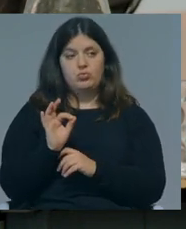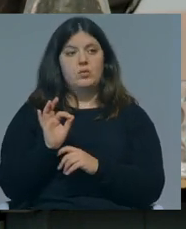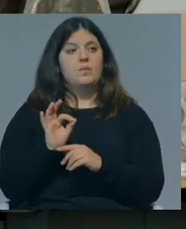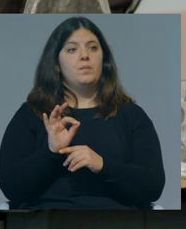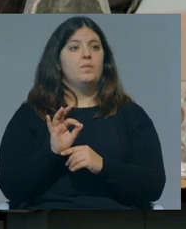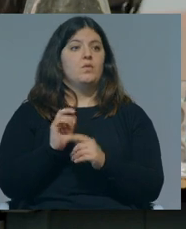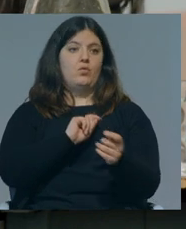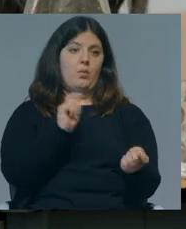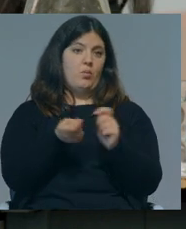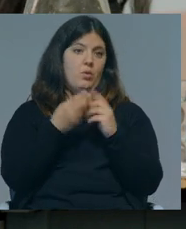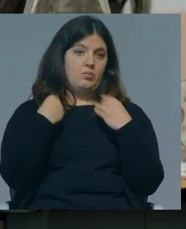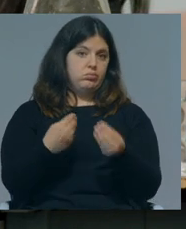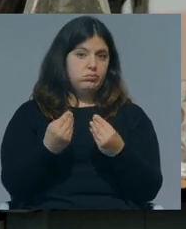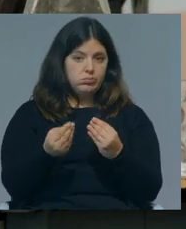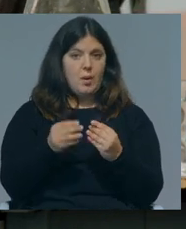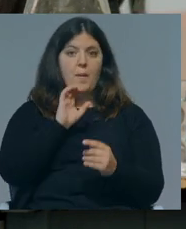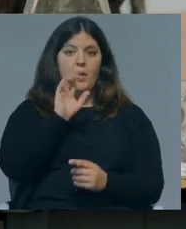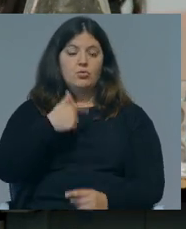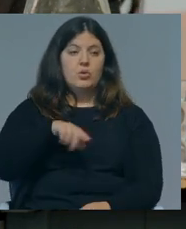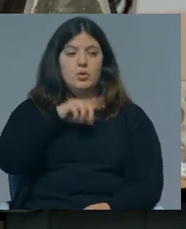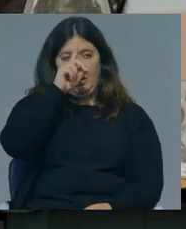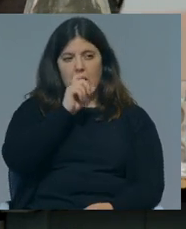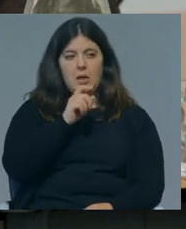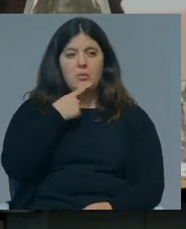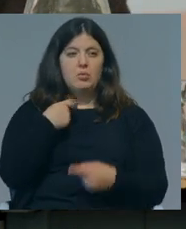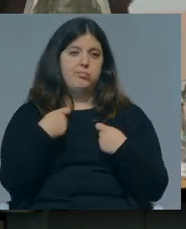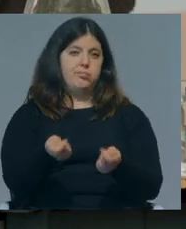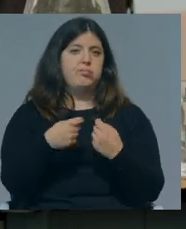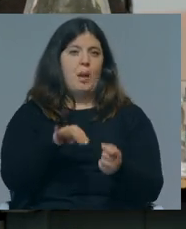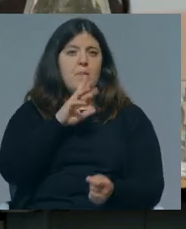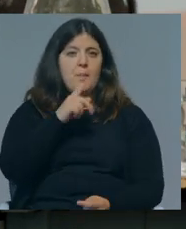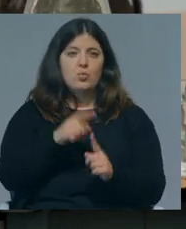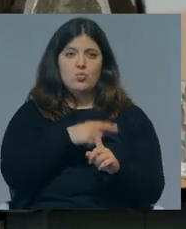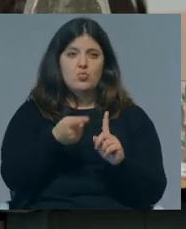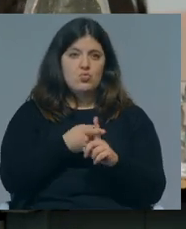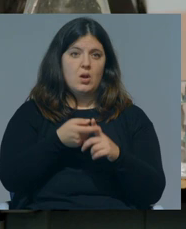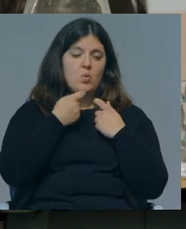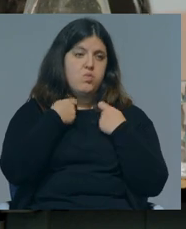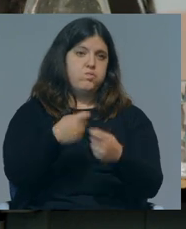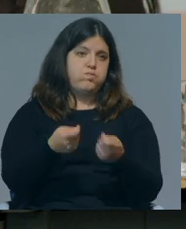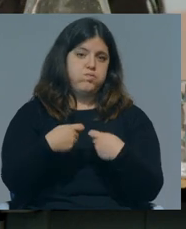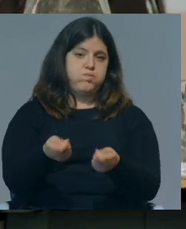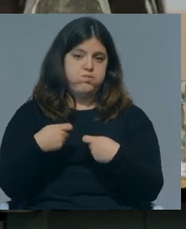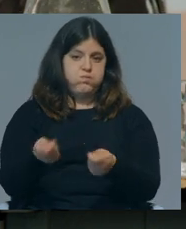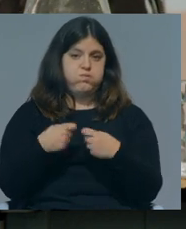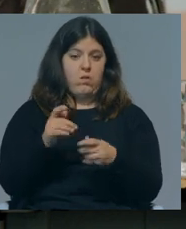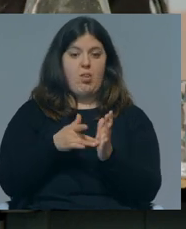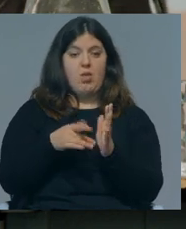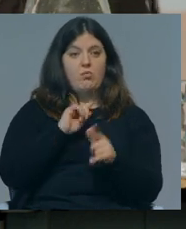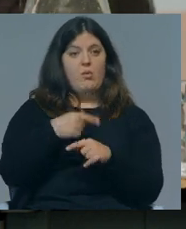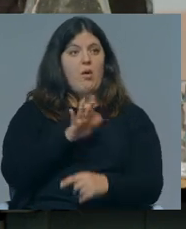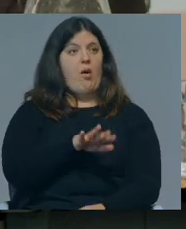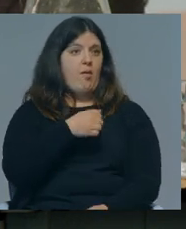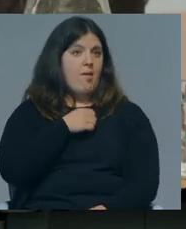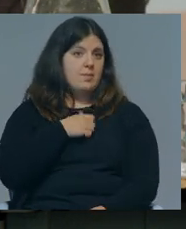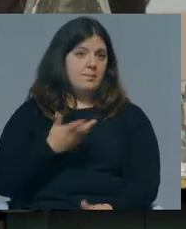uma mudança incrível para o nosso país. Eu lembro-me perfeitamente da fortuna que a minha mãe gastava todos os anos em manuais para depois, no ano seguinte, ficarem em